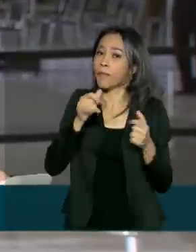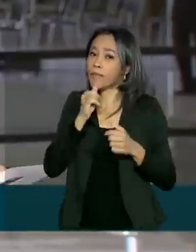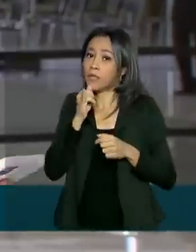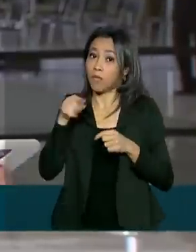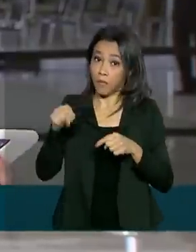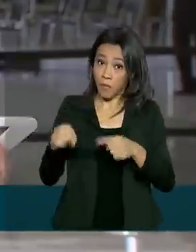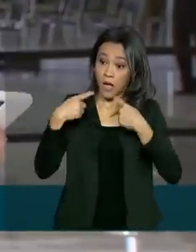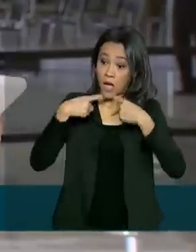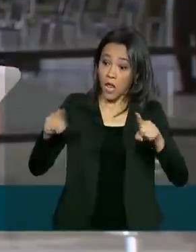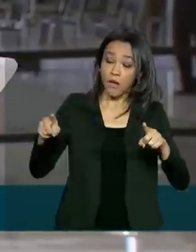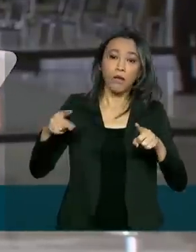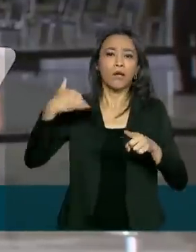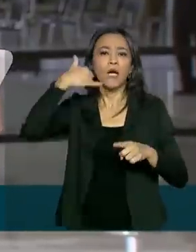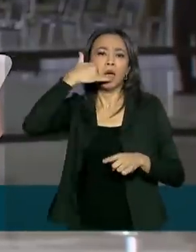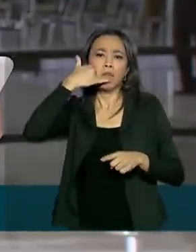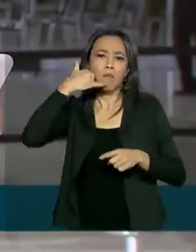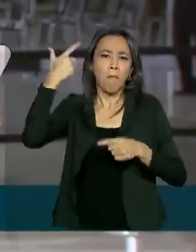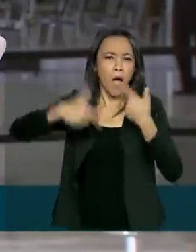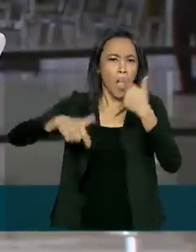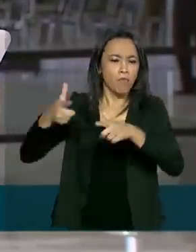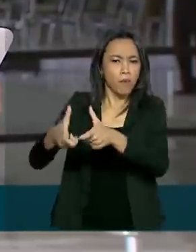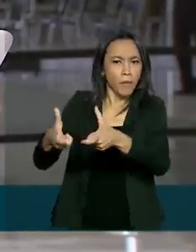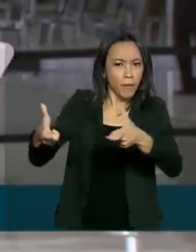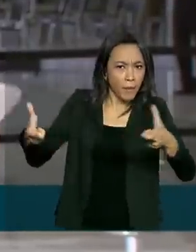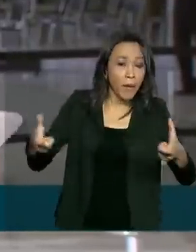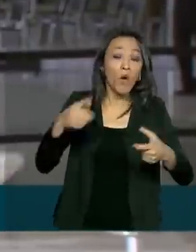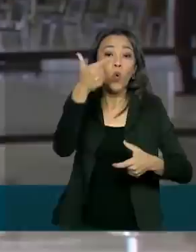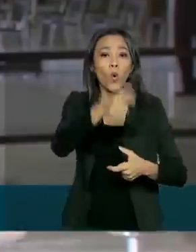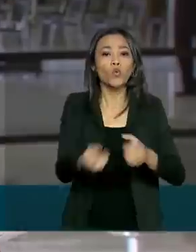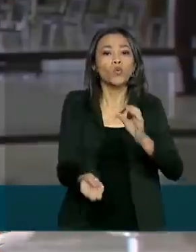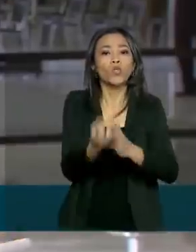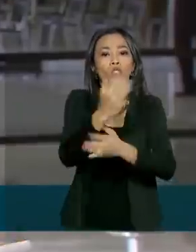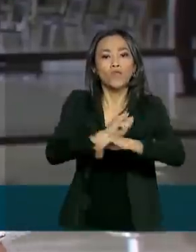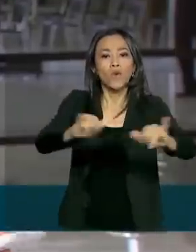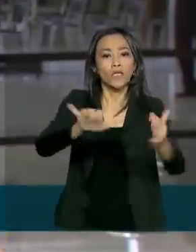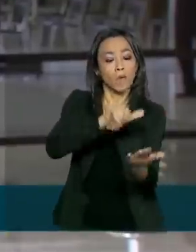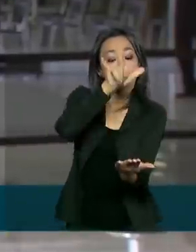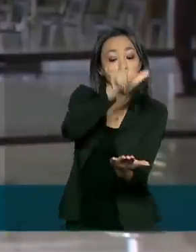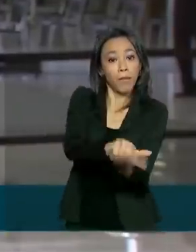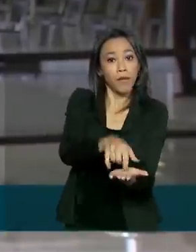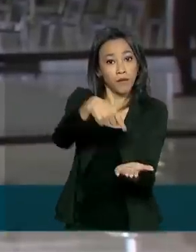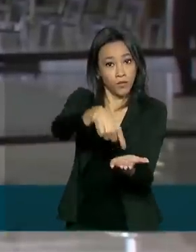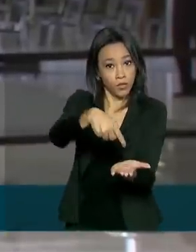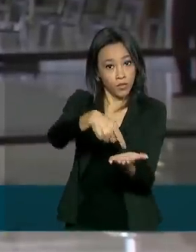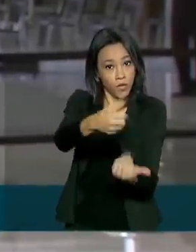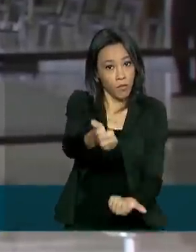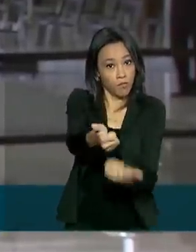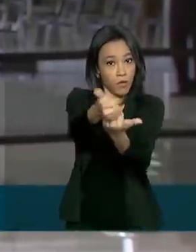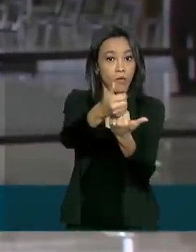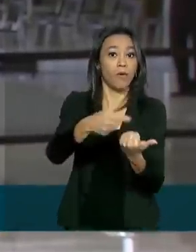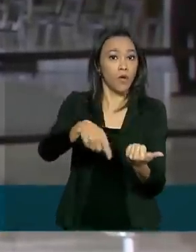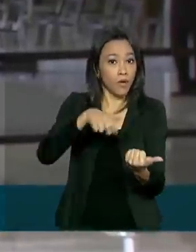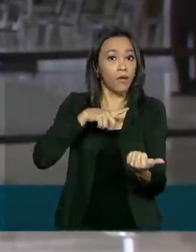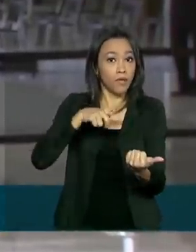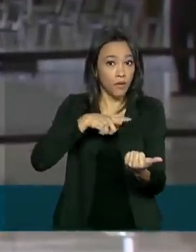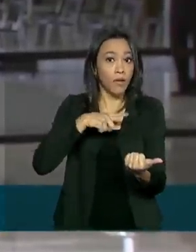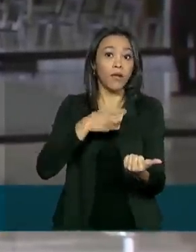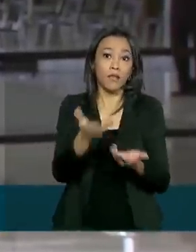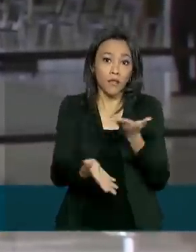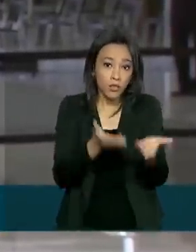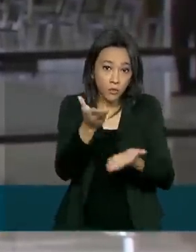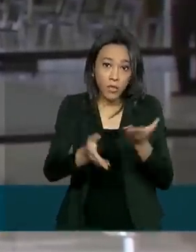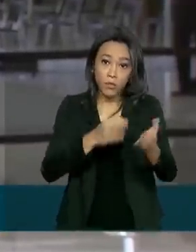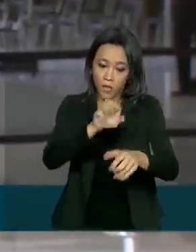ampliação desses canais, o lançamento do aplicativo Direitos Humanos Brasil, que faz o atendimento online.